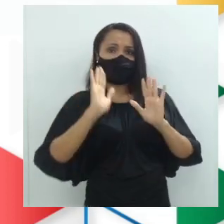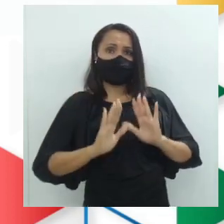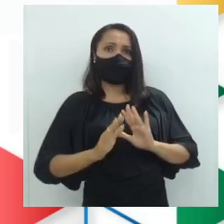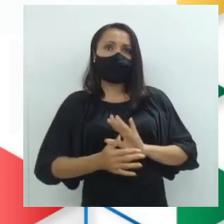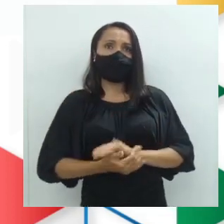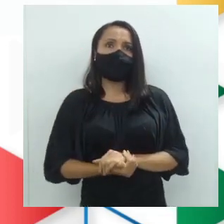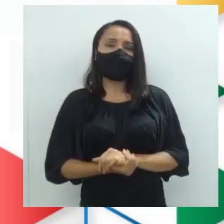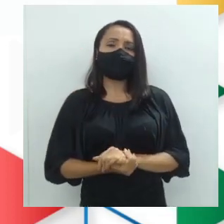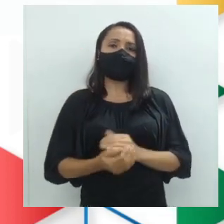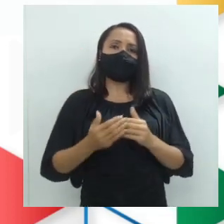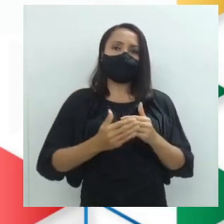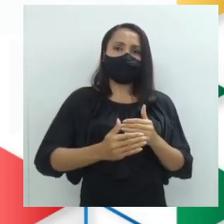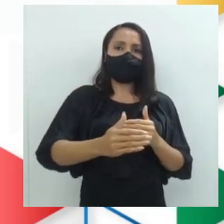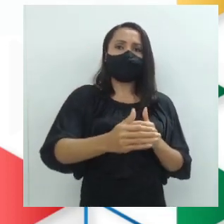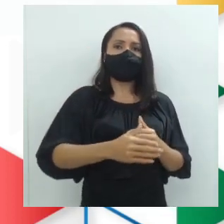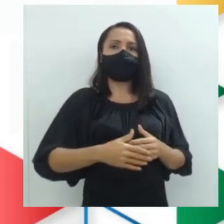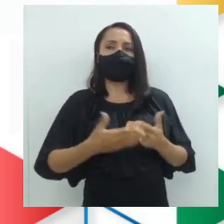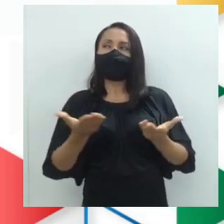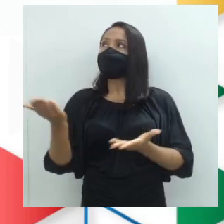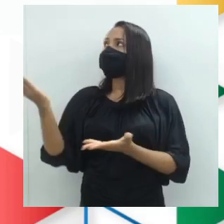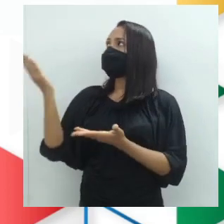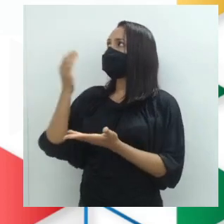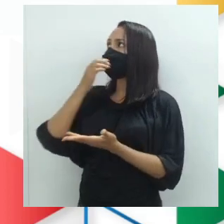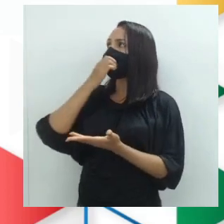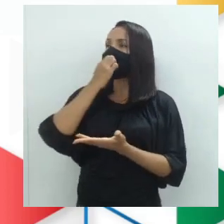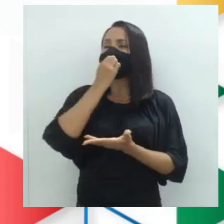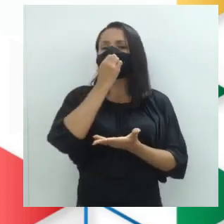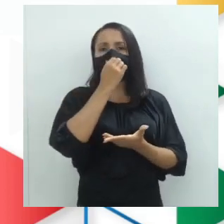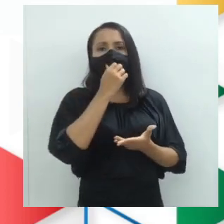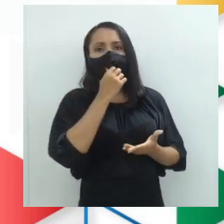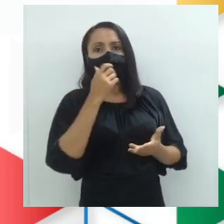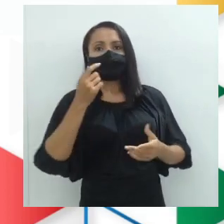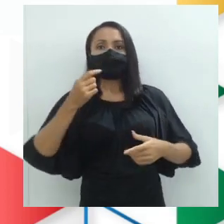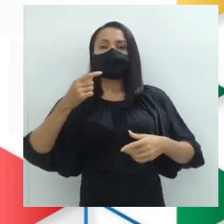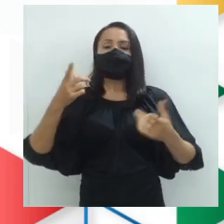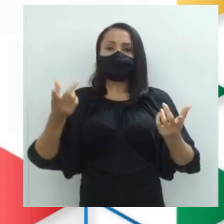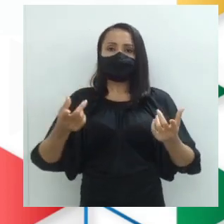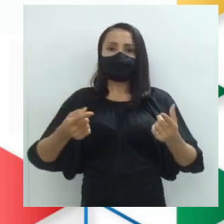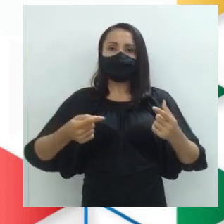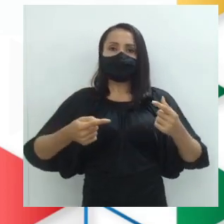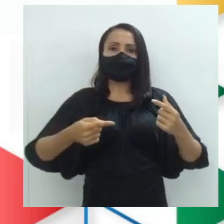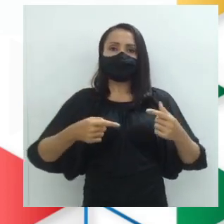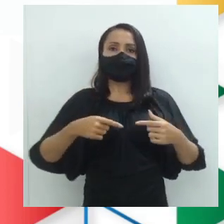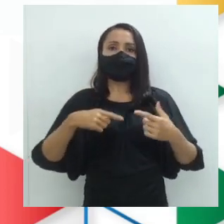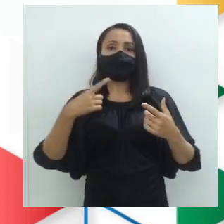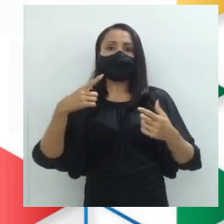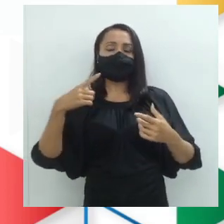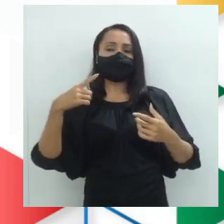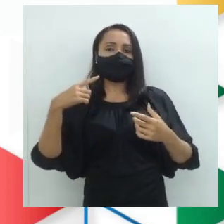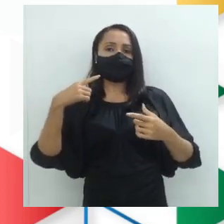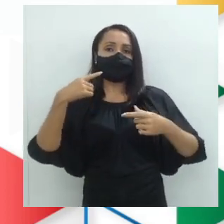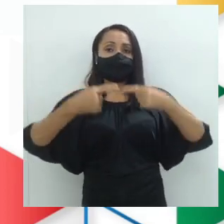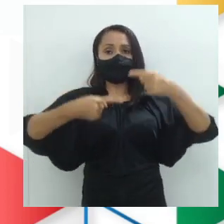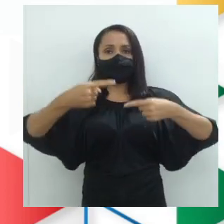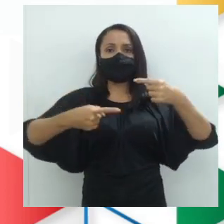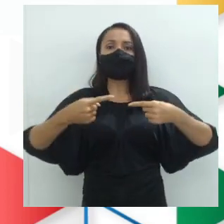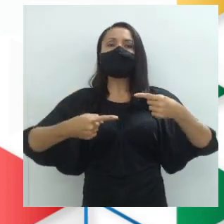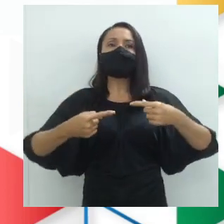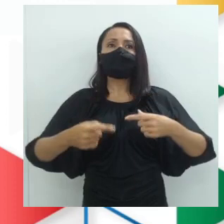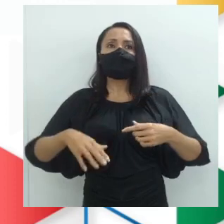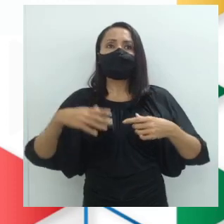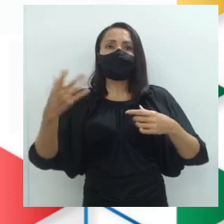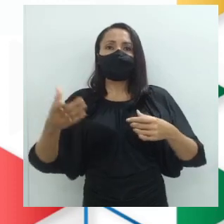vamos adiante. Olhem essa aqui. Veja que há um político discursando, e ele diz, neste bolso